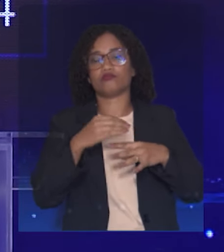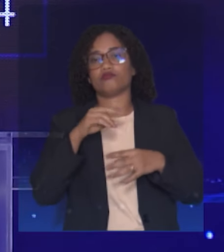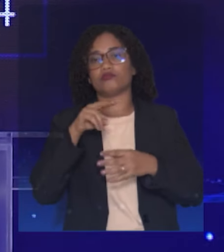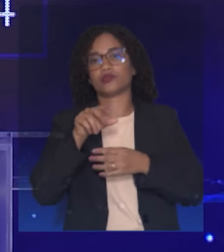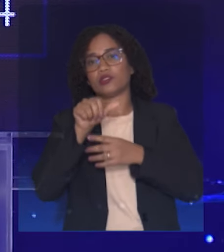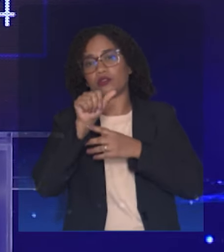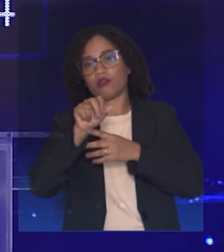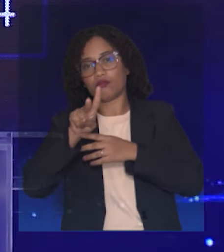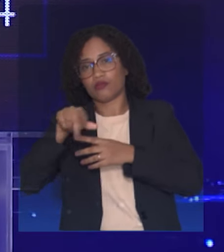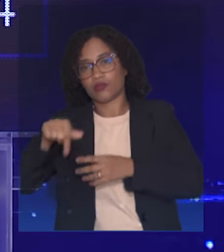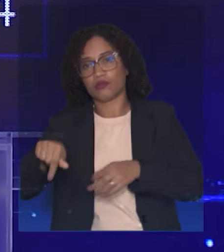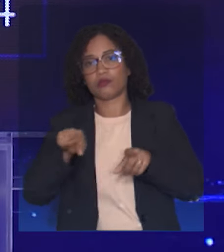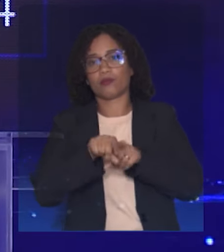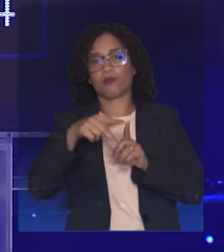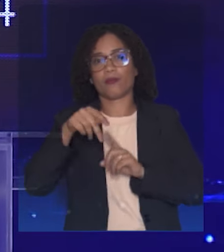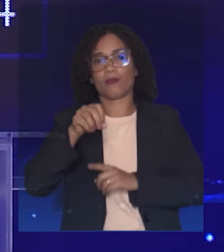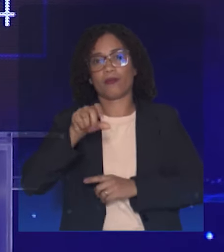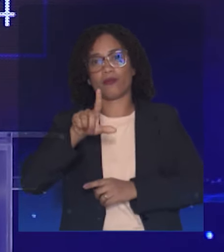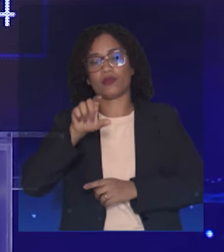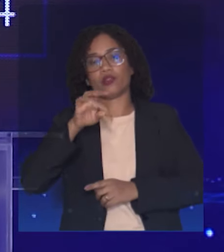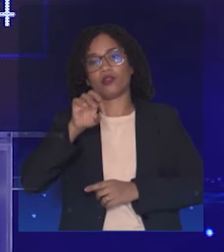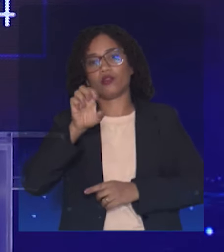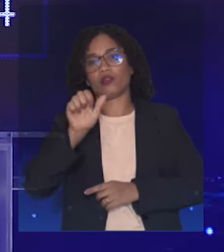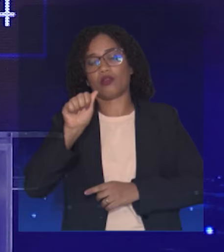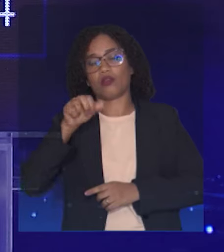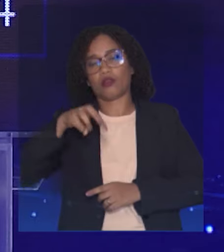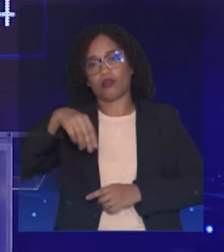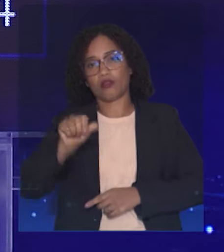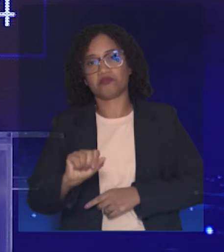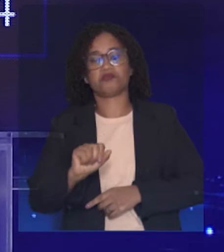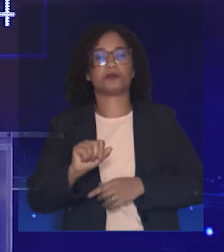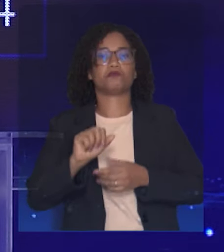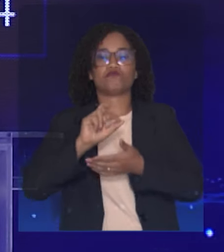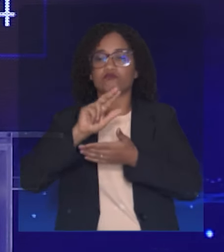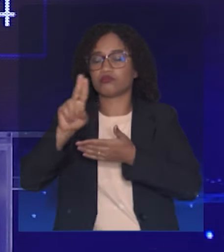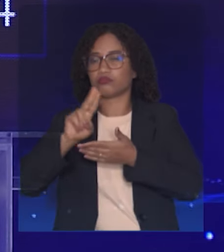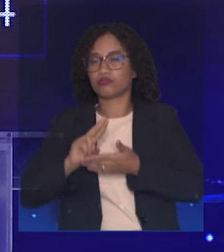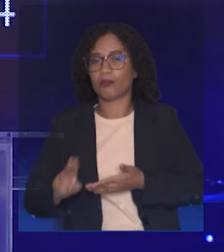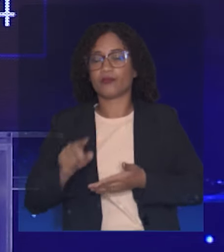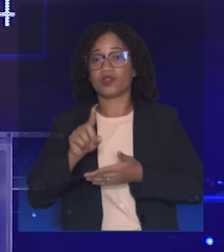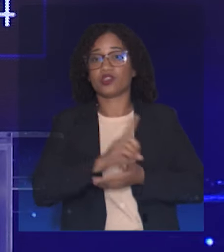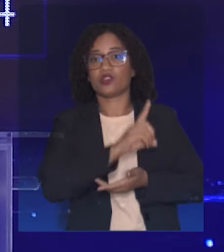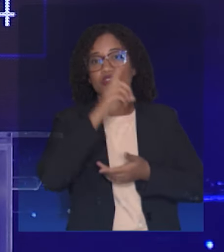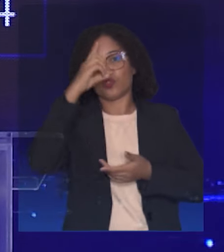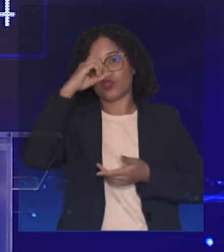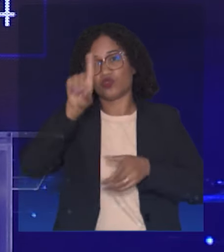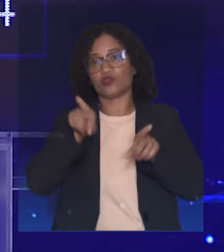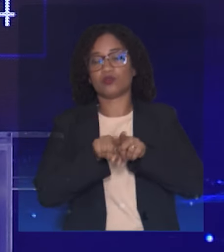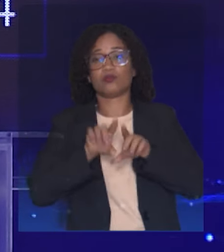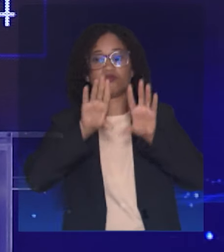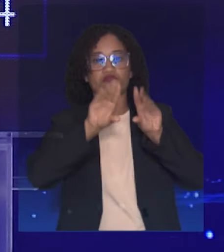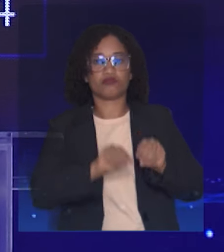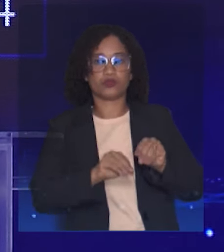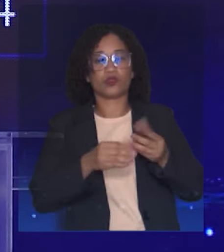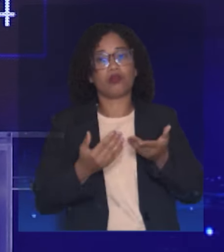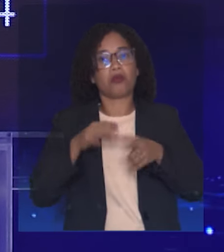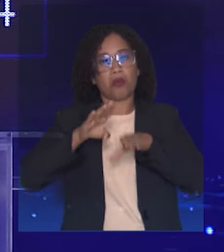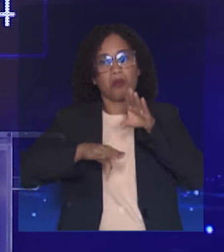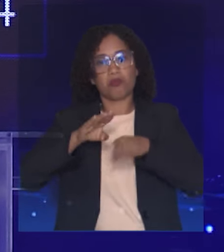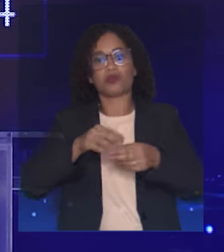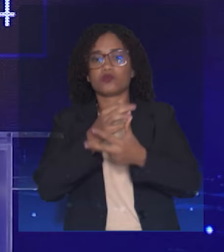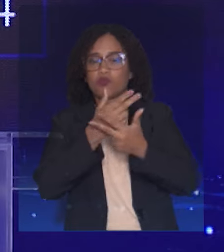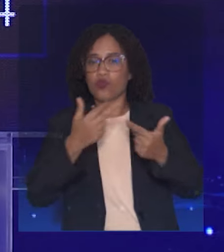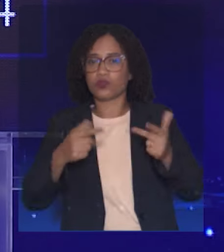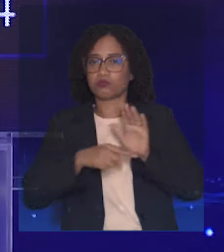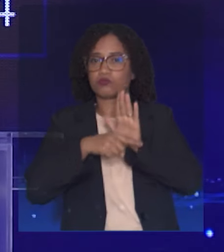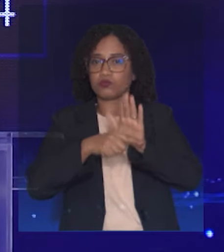Algumas iniciativas já foram tomadas, como o caso do kit moradia, mas o fato é que o problema persiste e está